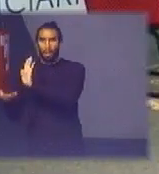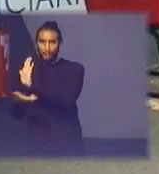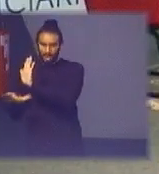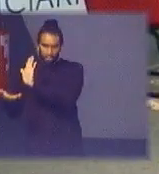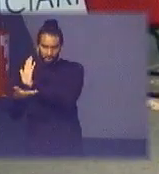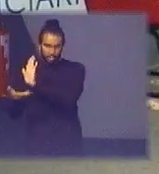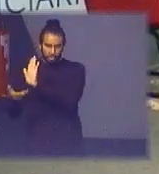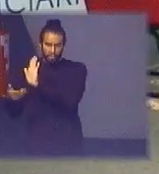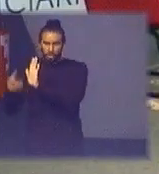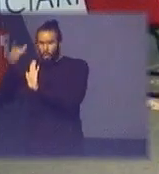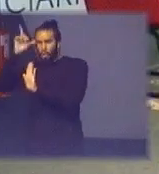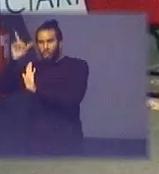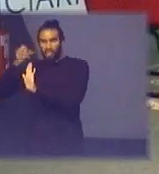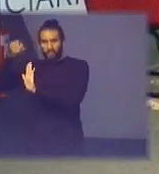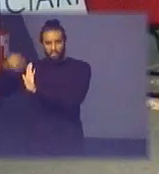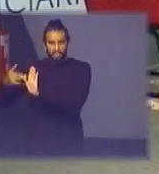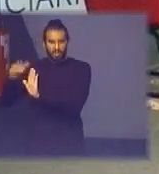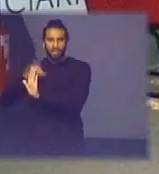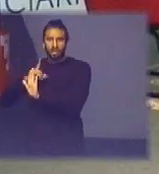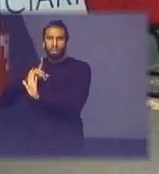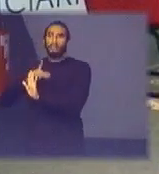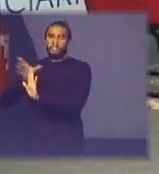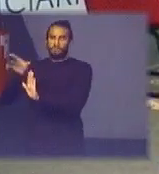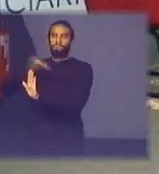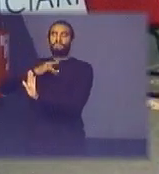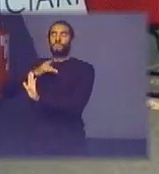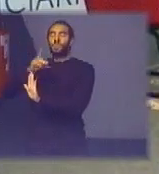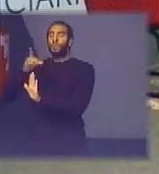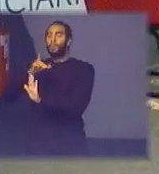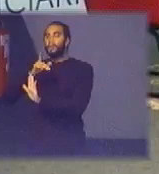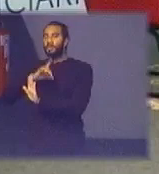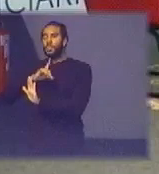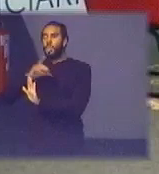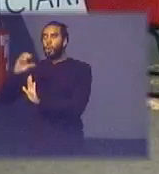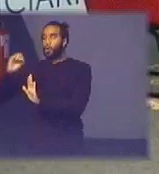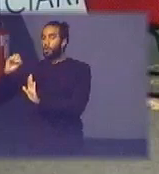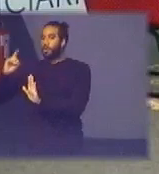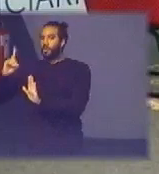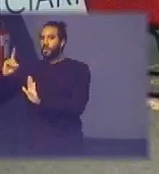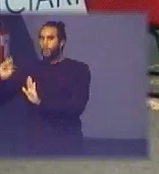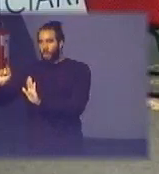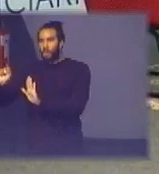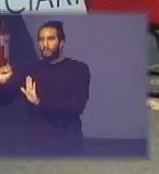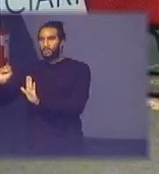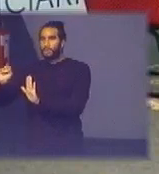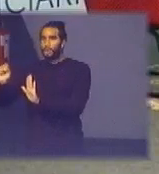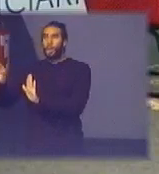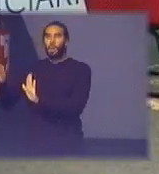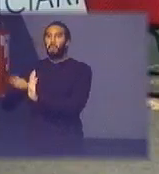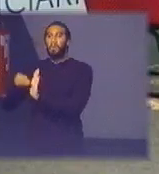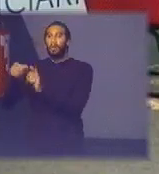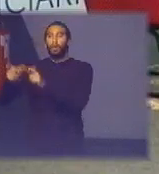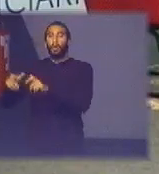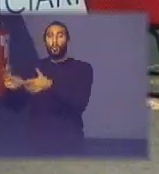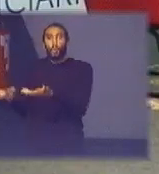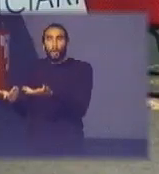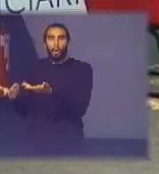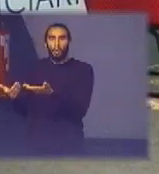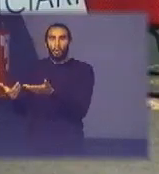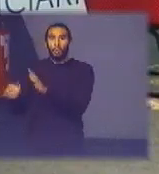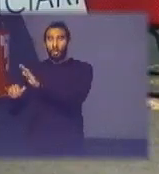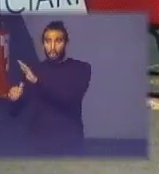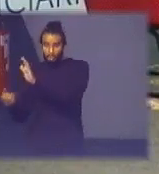falando aqui ontem e falou com muita propriedade os ODS eles se aplicam ao hemisfério sul e a gente é que tem que levar